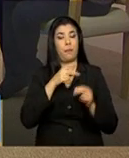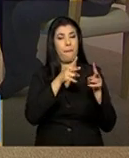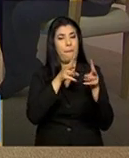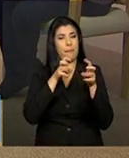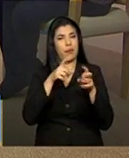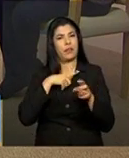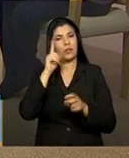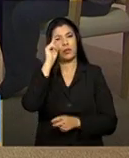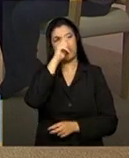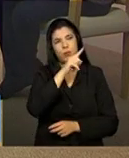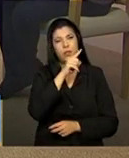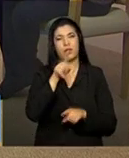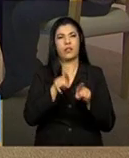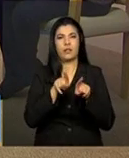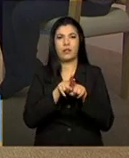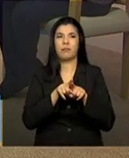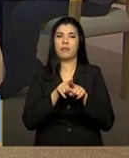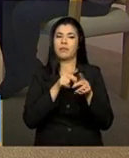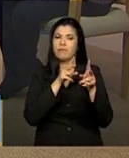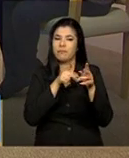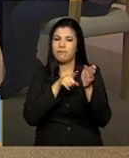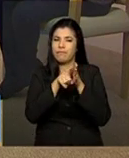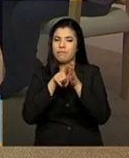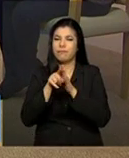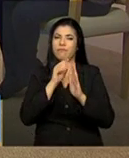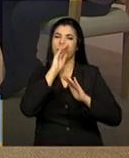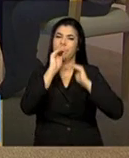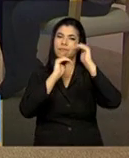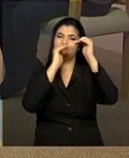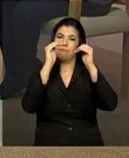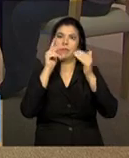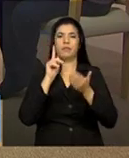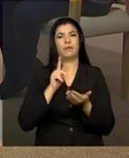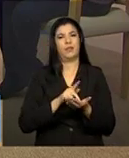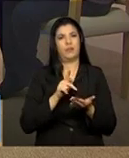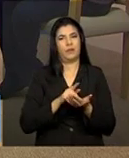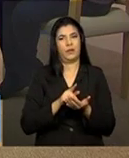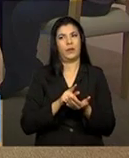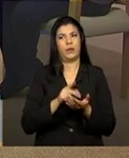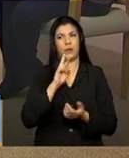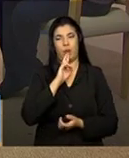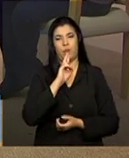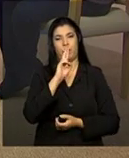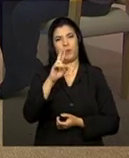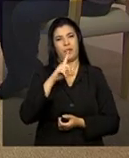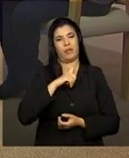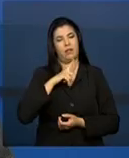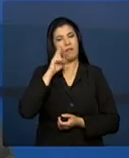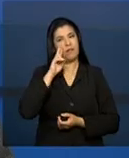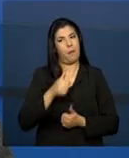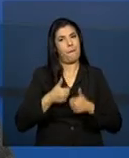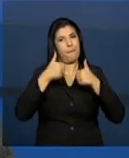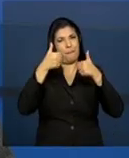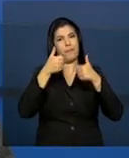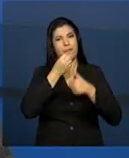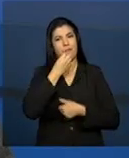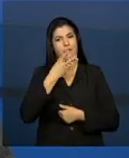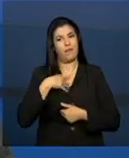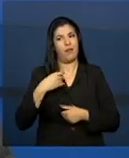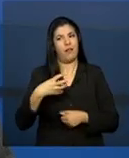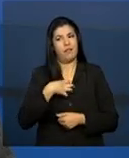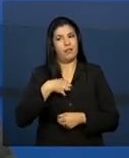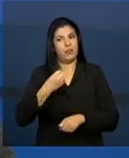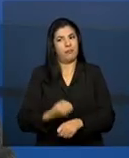dificuldades, como do ponto de vista dos avanços, é claro que o saldo é bastante positivo, isso nos anima